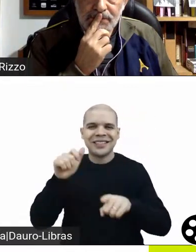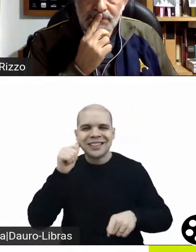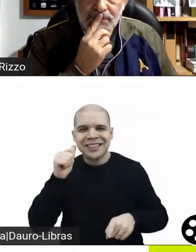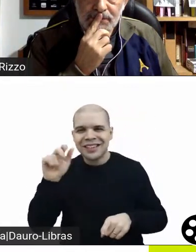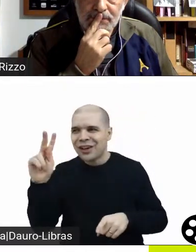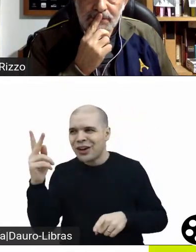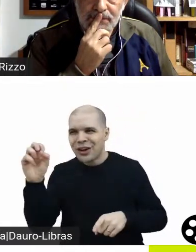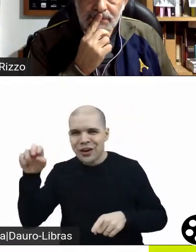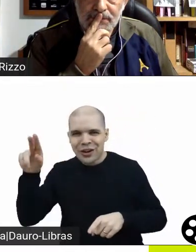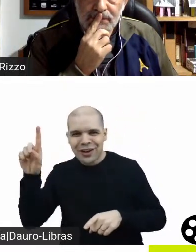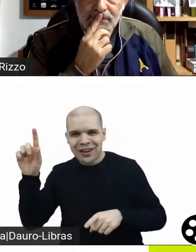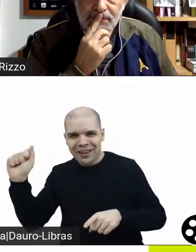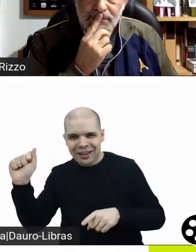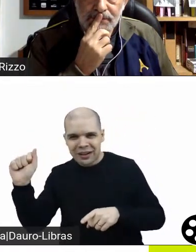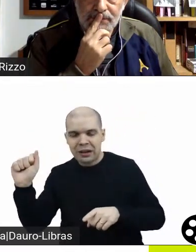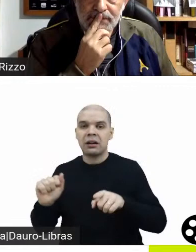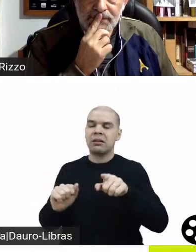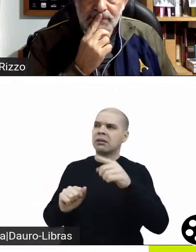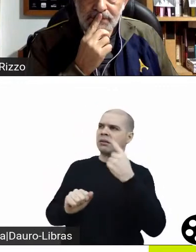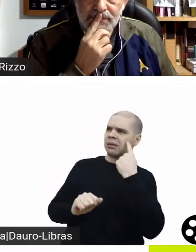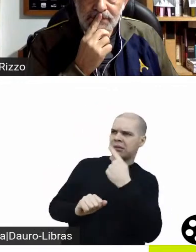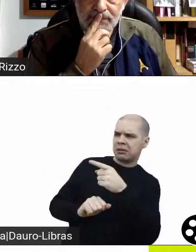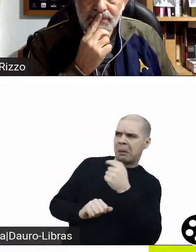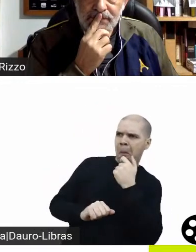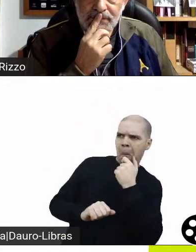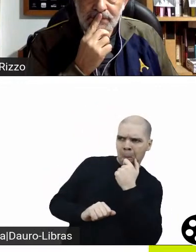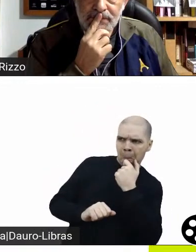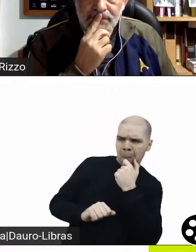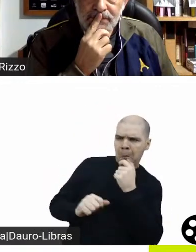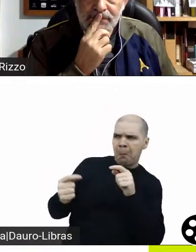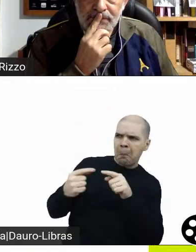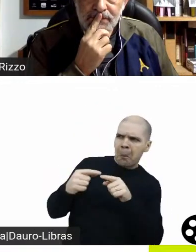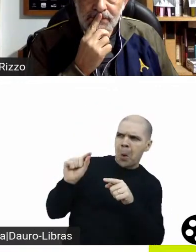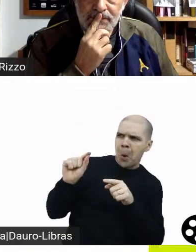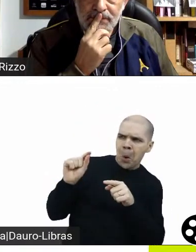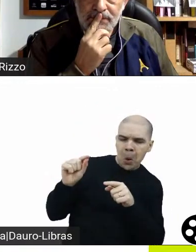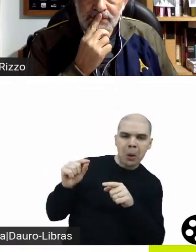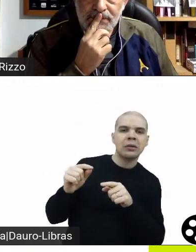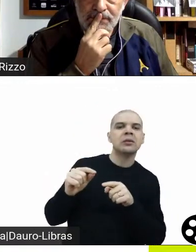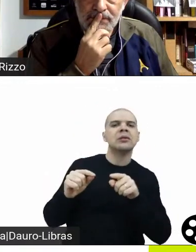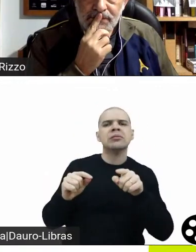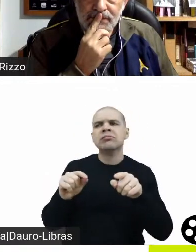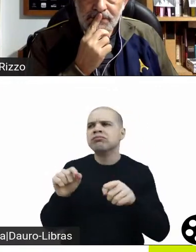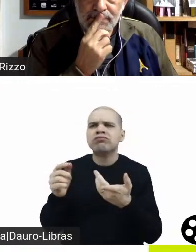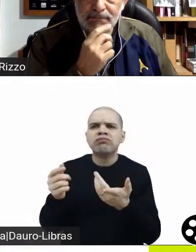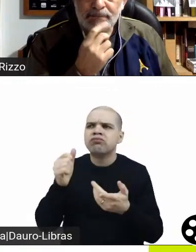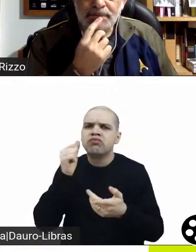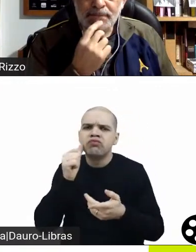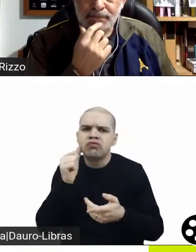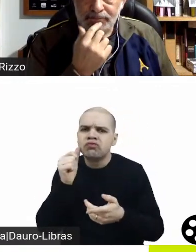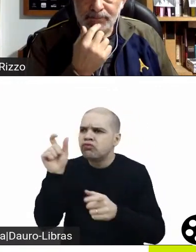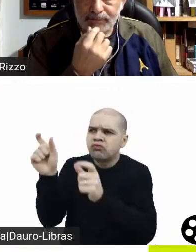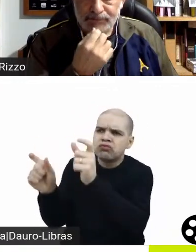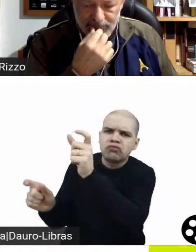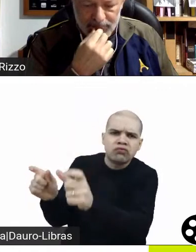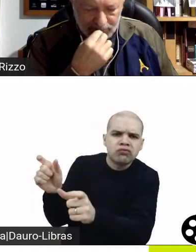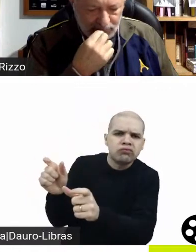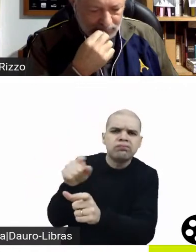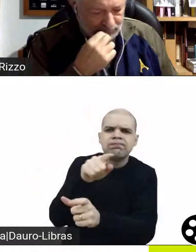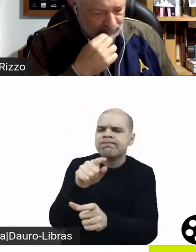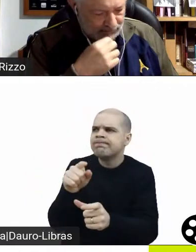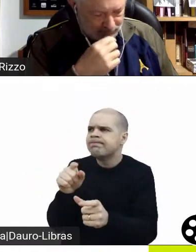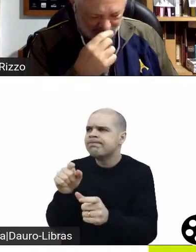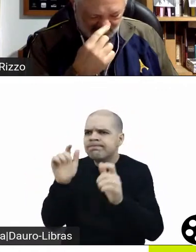Rachel Griffiths, também, que se transformou numa grande atriz, versátil, com diversos papéis para a televisão, para o cinema, para o